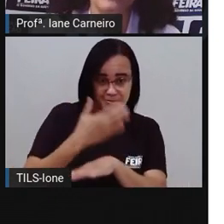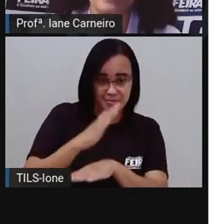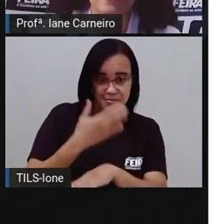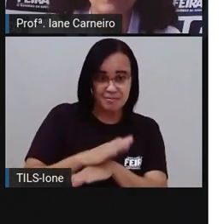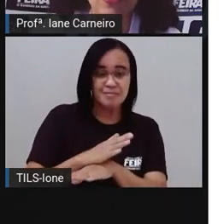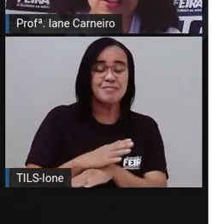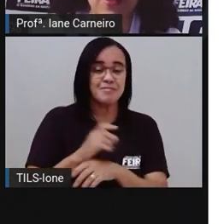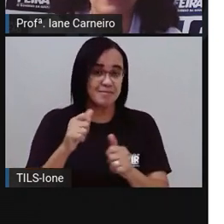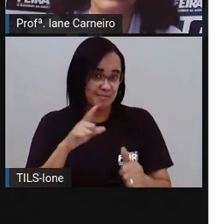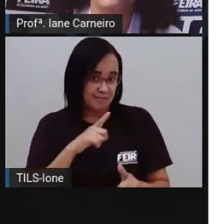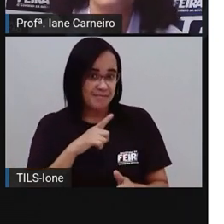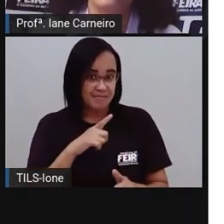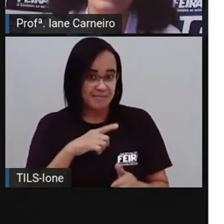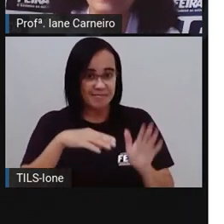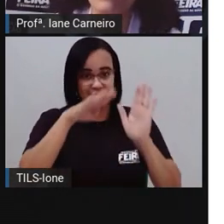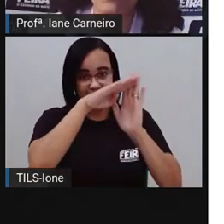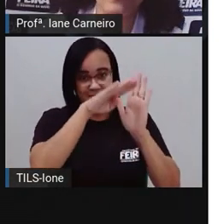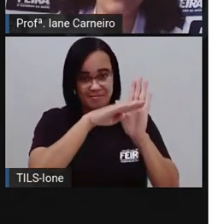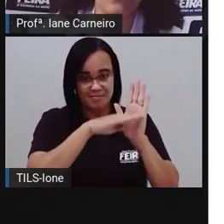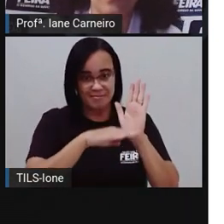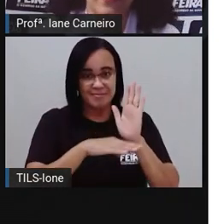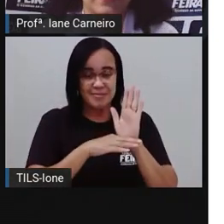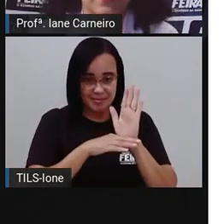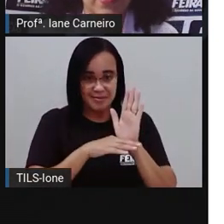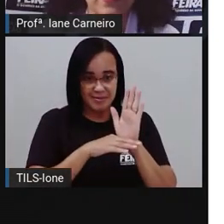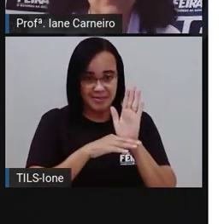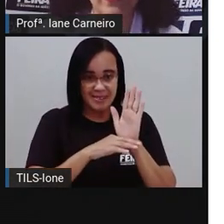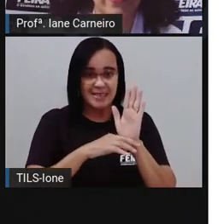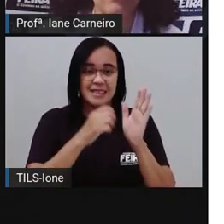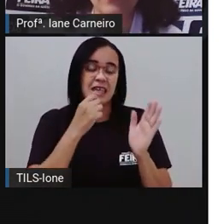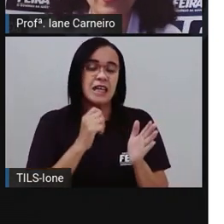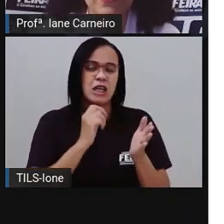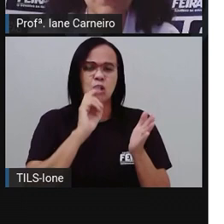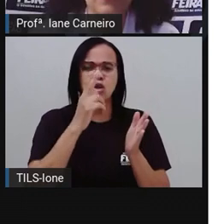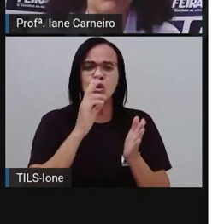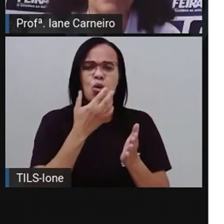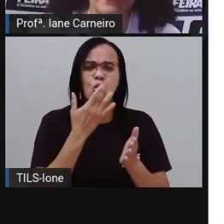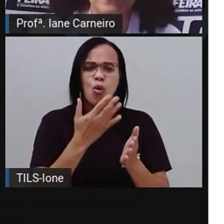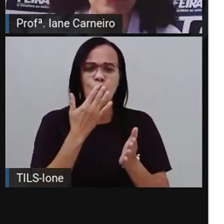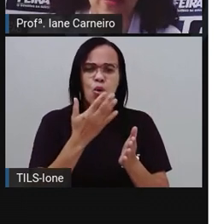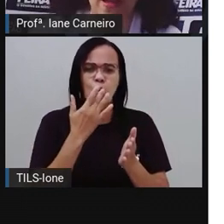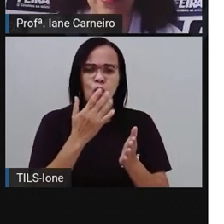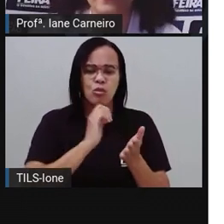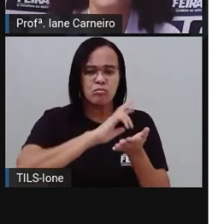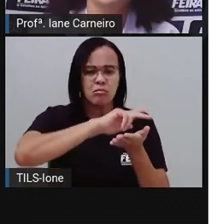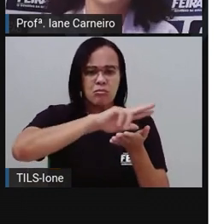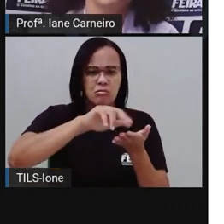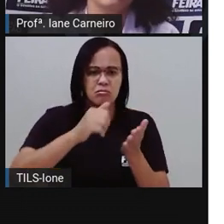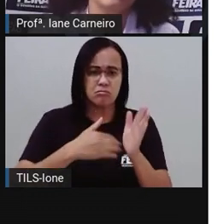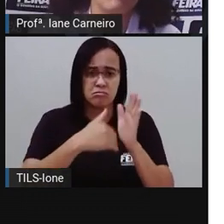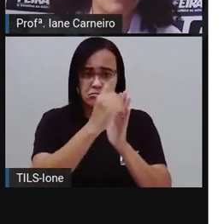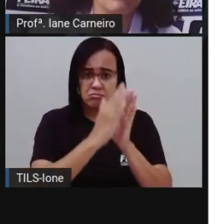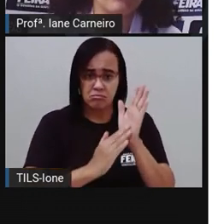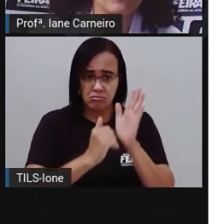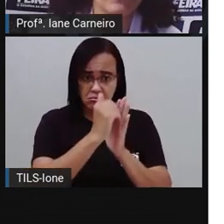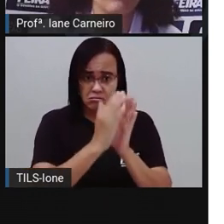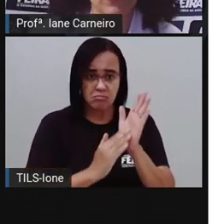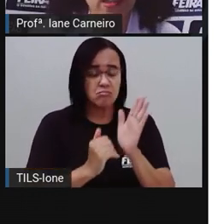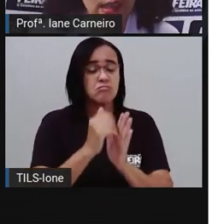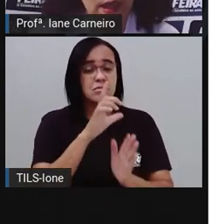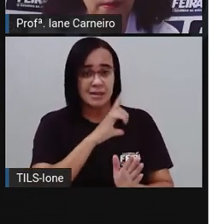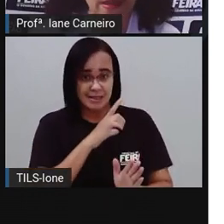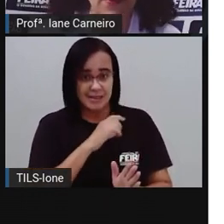você vai precisar de tintas de cores diversas, né? Então as tintas que você tiver aí na sua casa, você pode